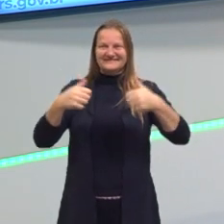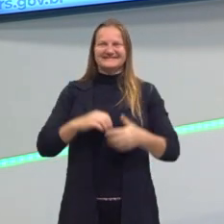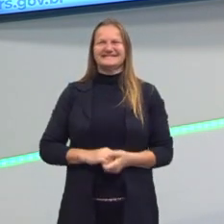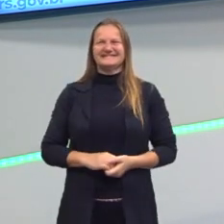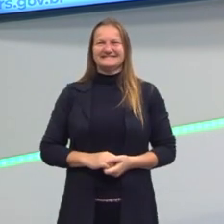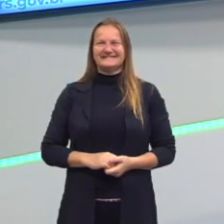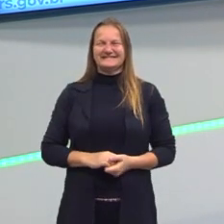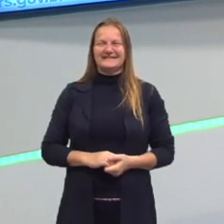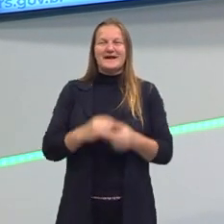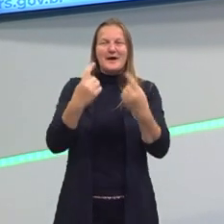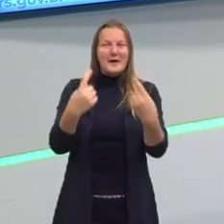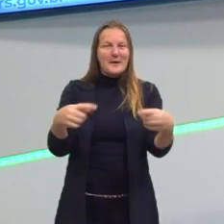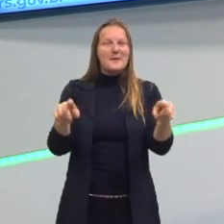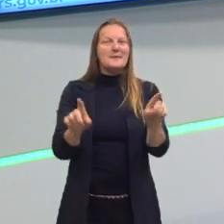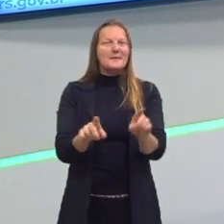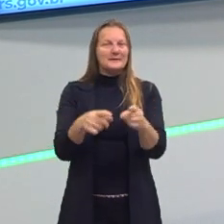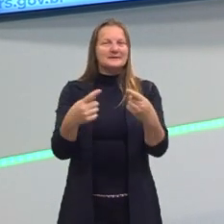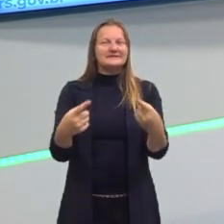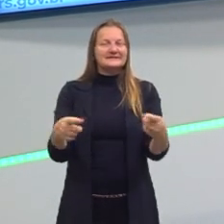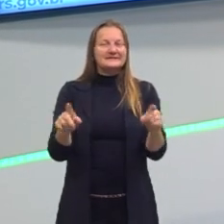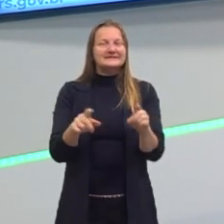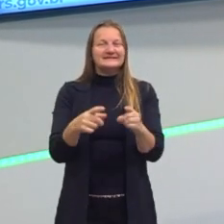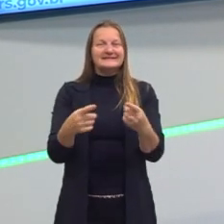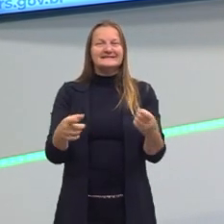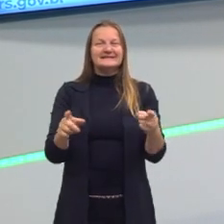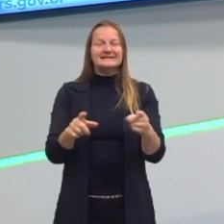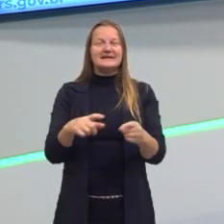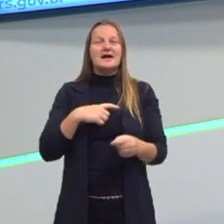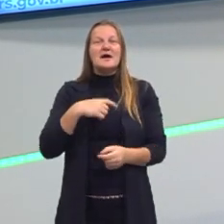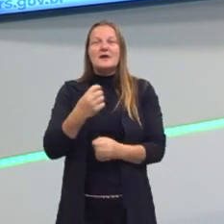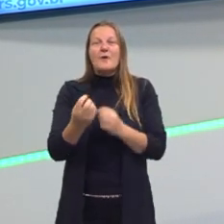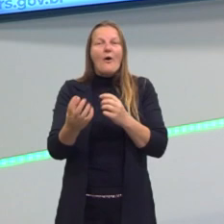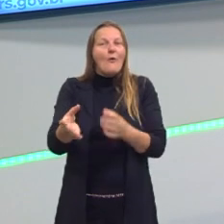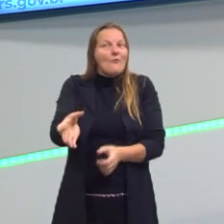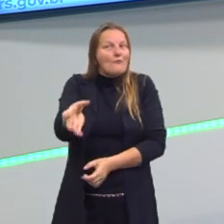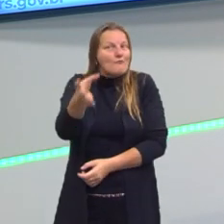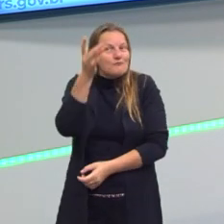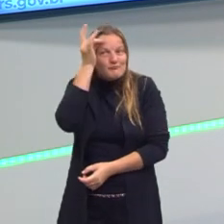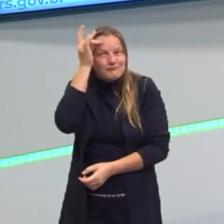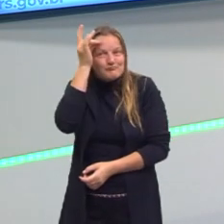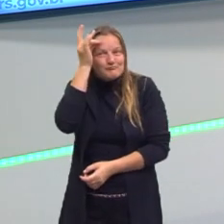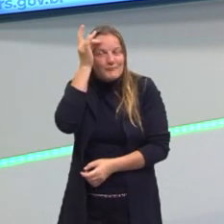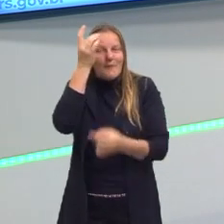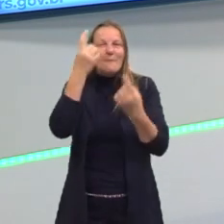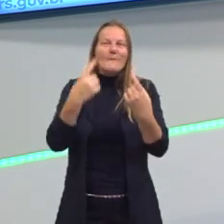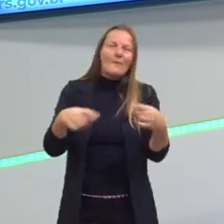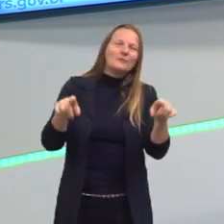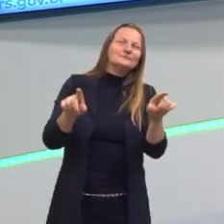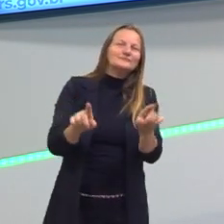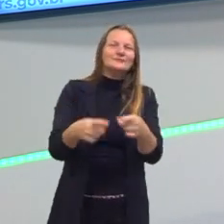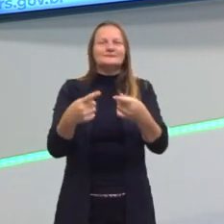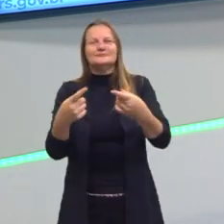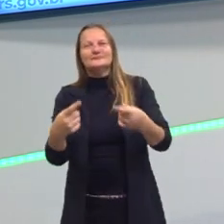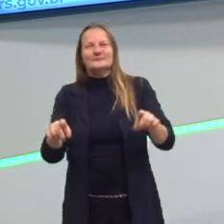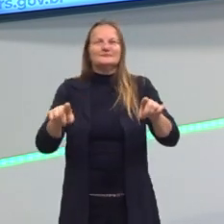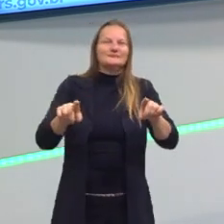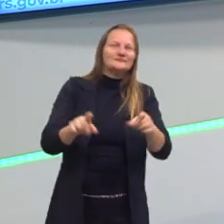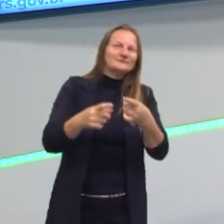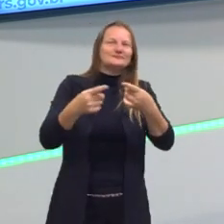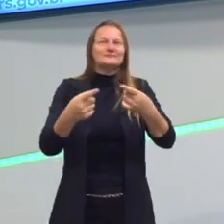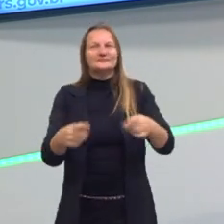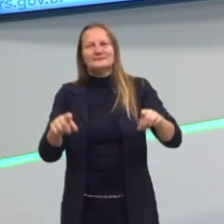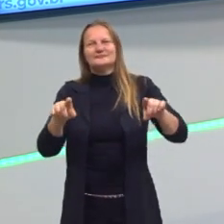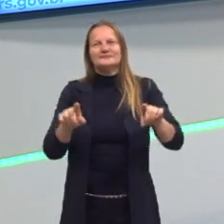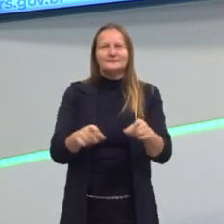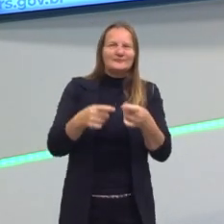A musiquinha, ela grudava na nossa cabeça, porque a gente passava o dia inteiro cantarolando isso.